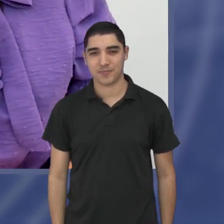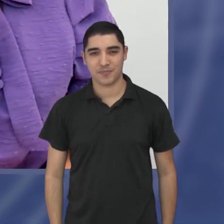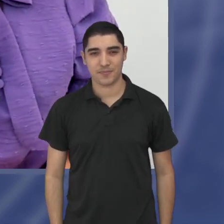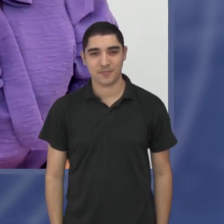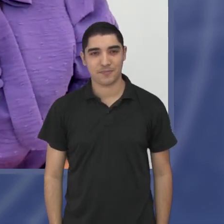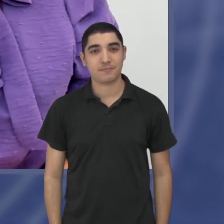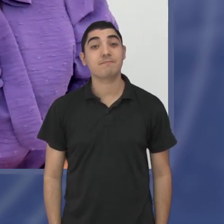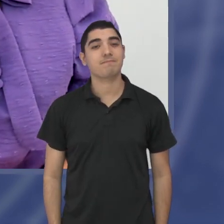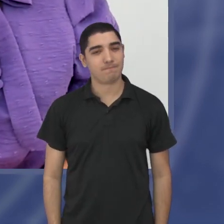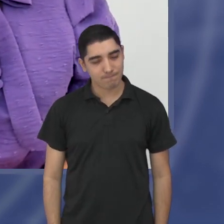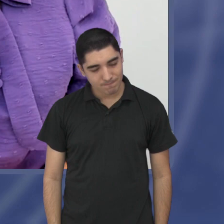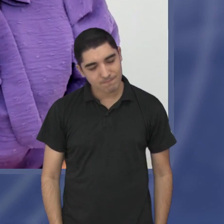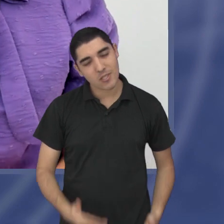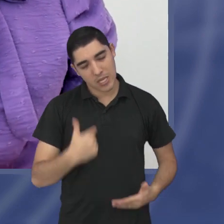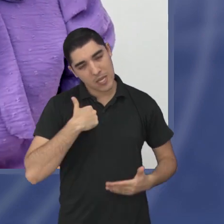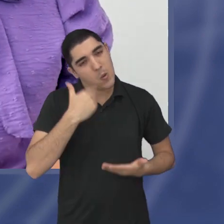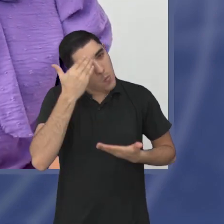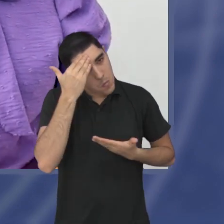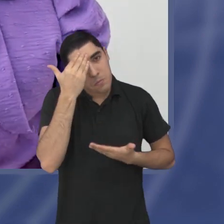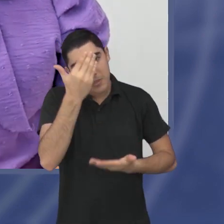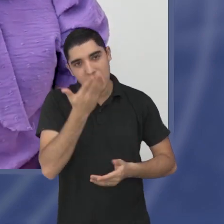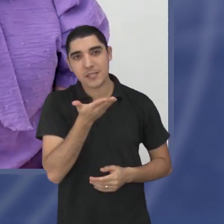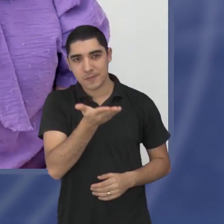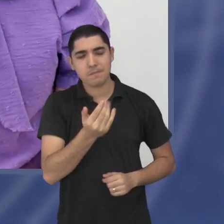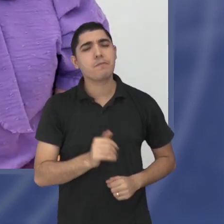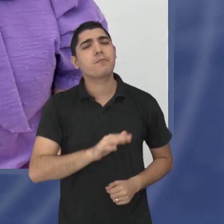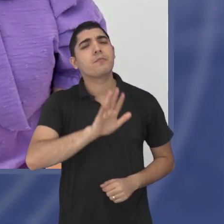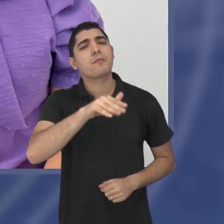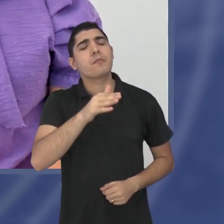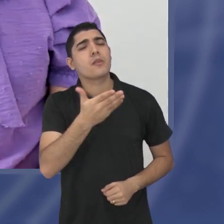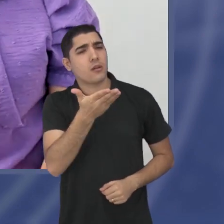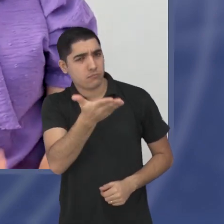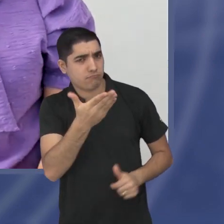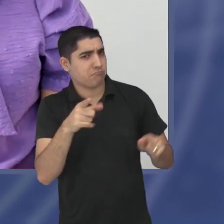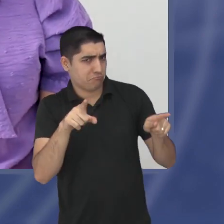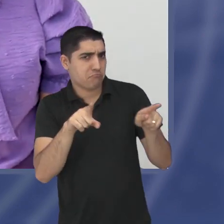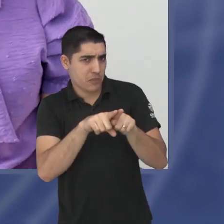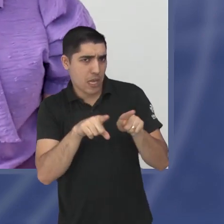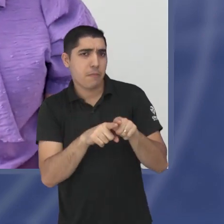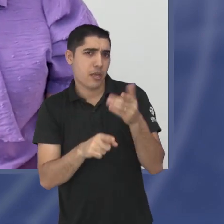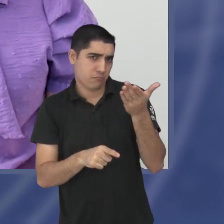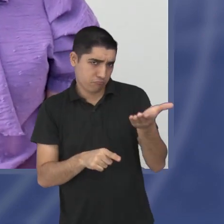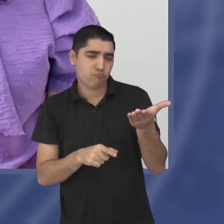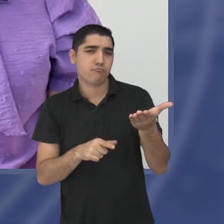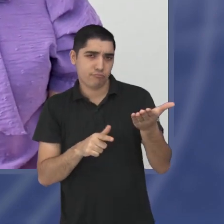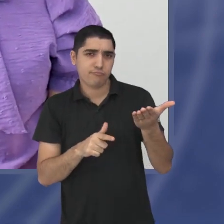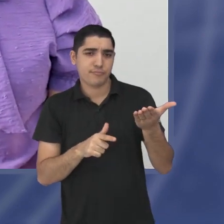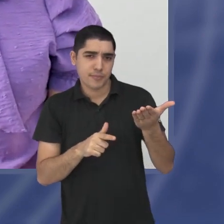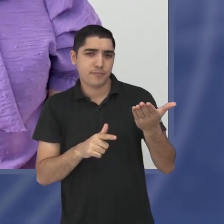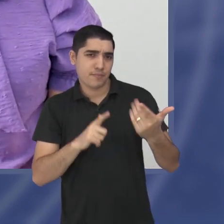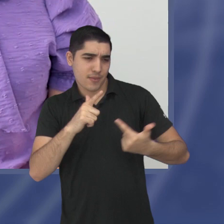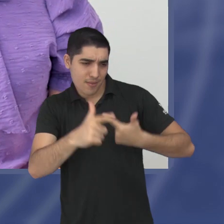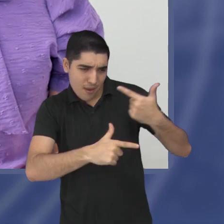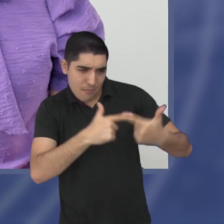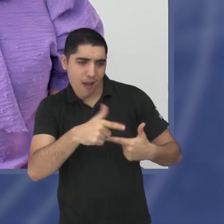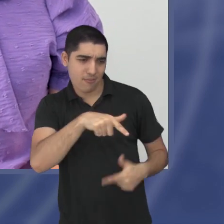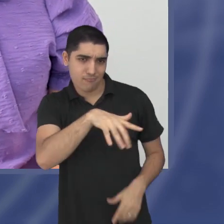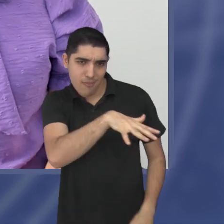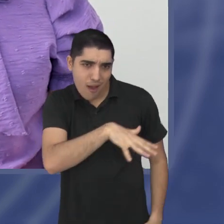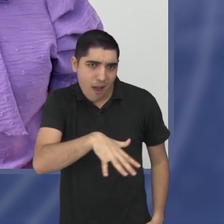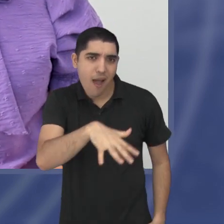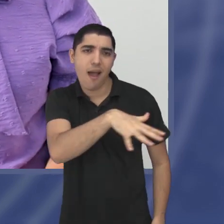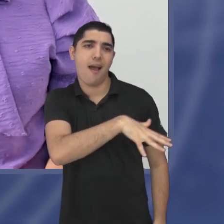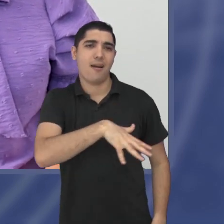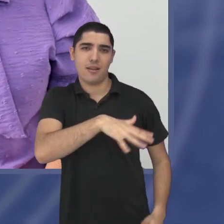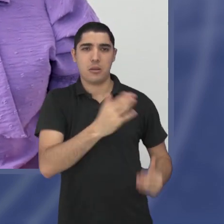A gente que agradece. E Viviane, você também, né, que está inserida nesse meio, né, atua